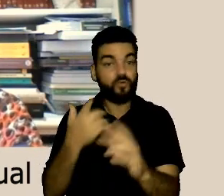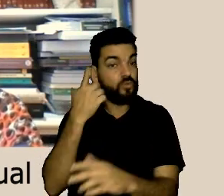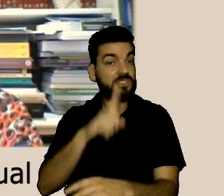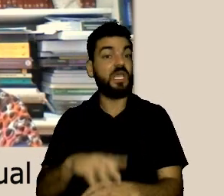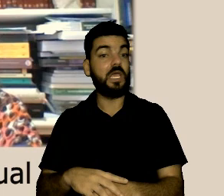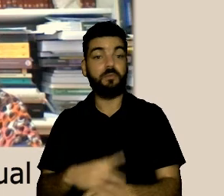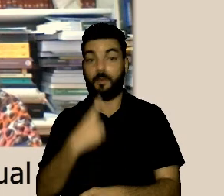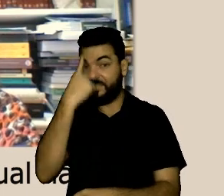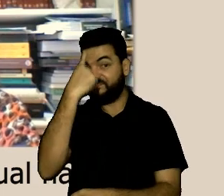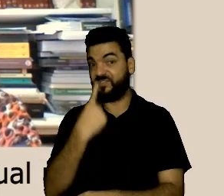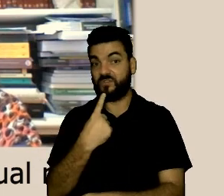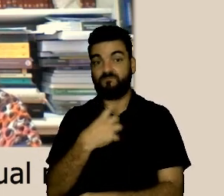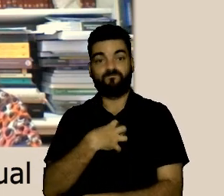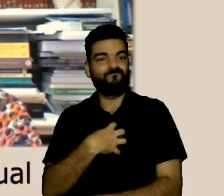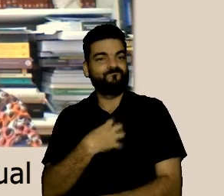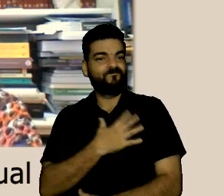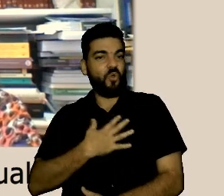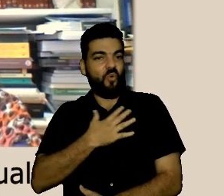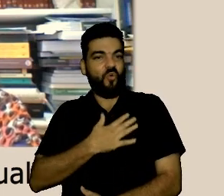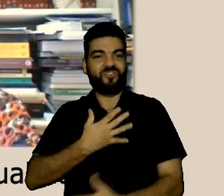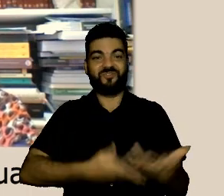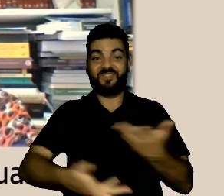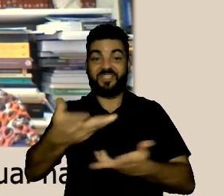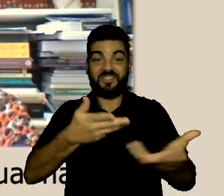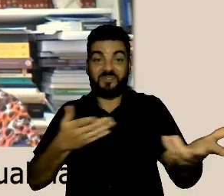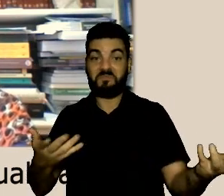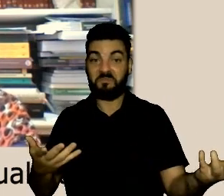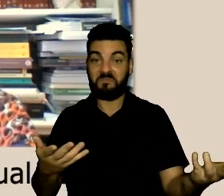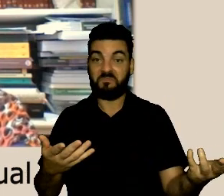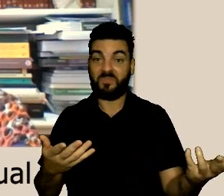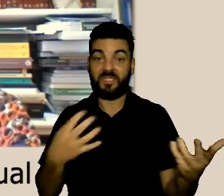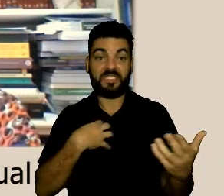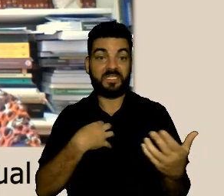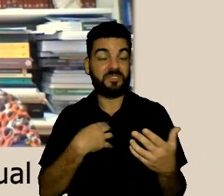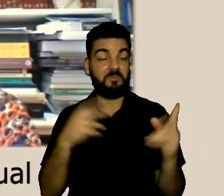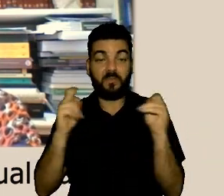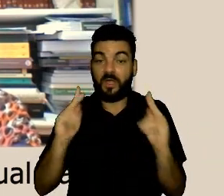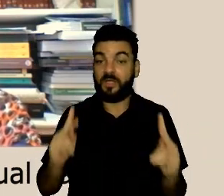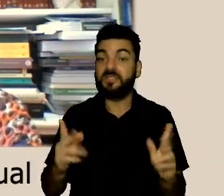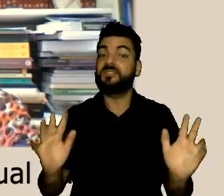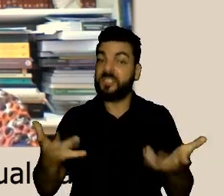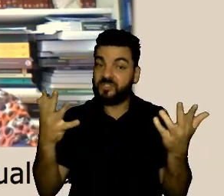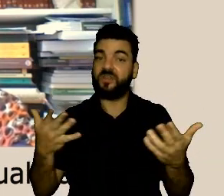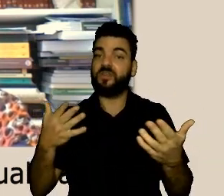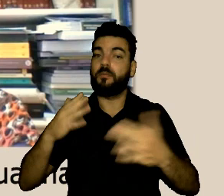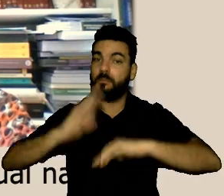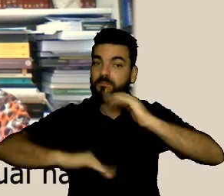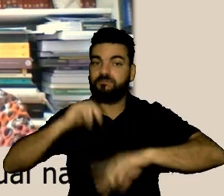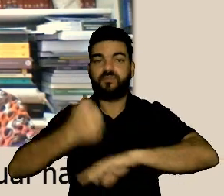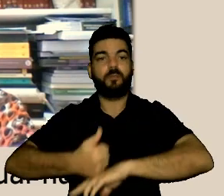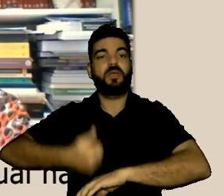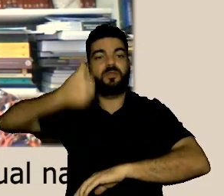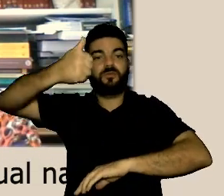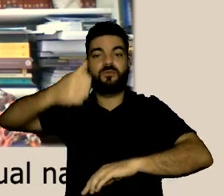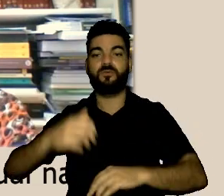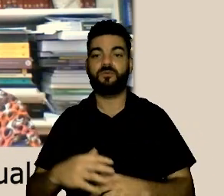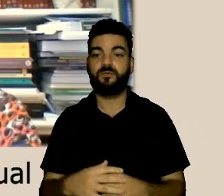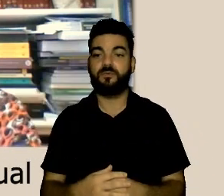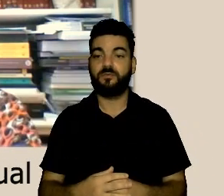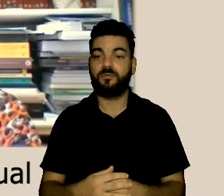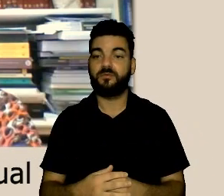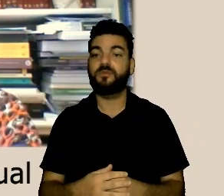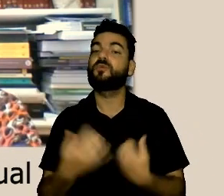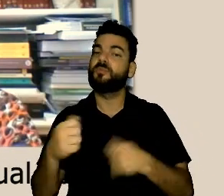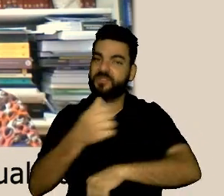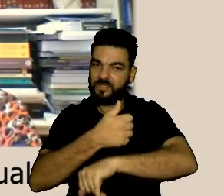combate a sério moral então tem pessoas que vão ter esse perfil então a gente tem que tentar escolher buscar essas pessoas e uma